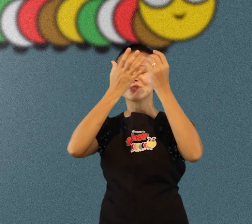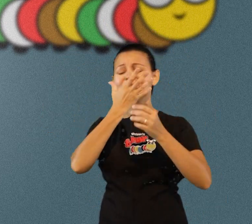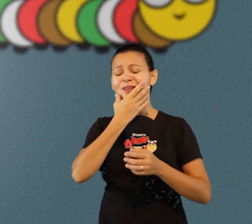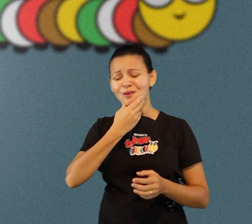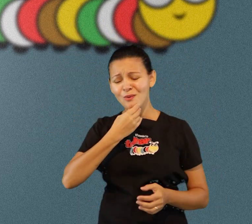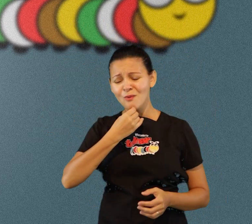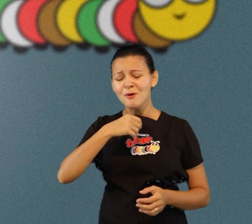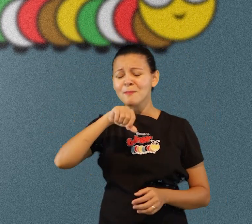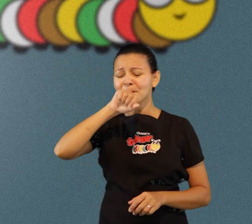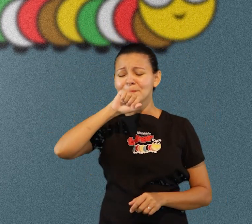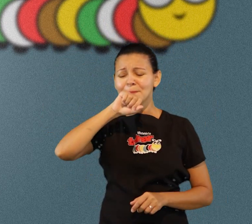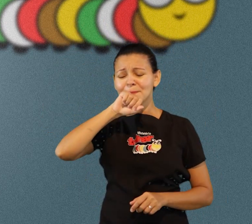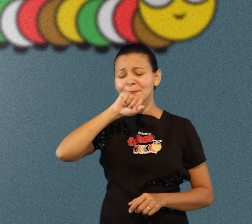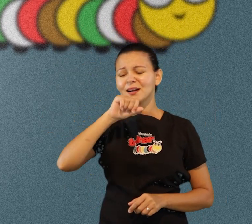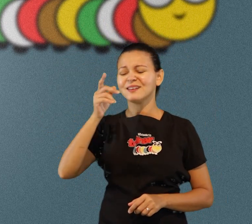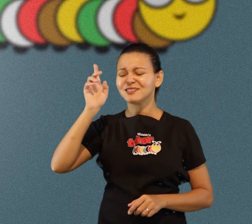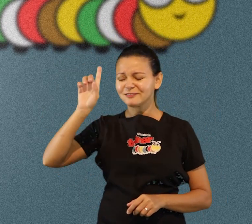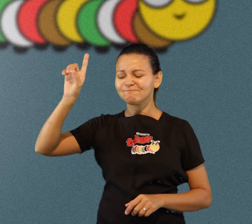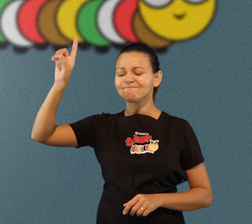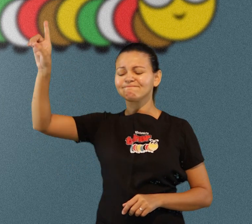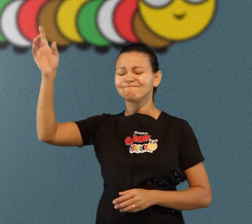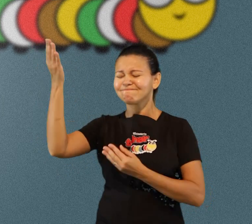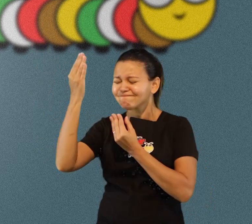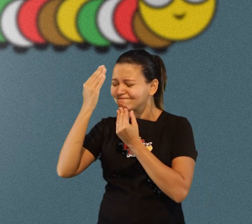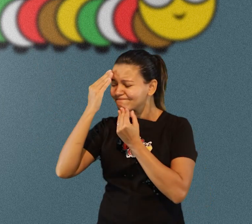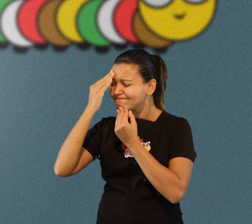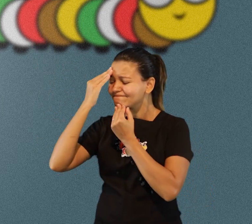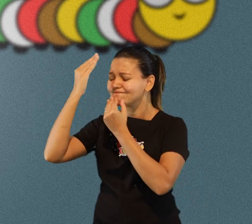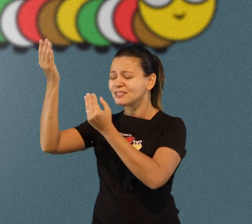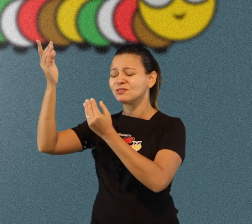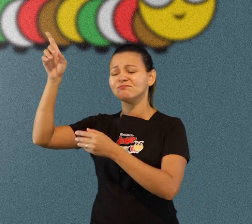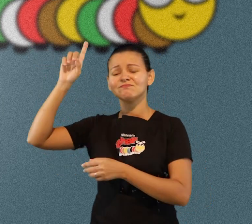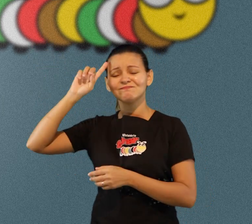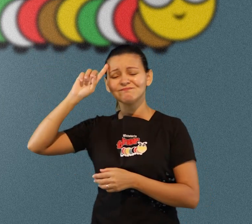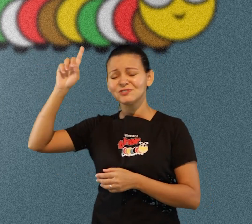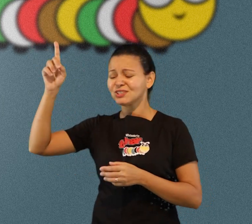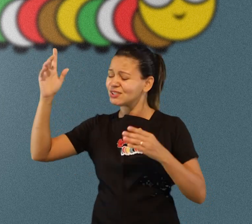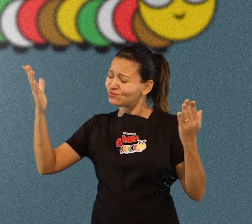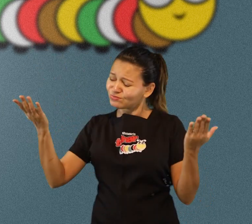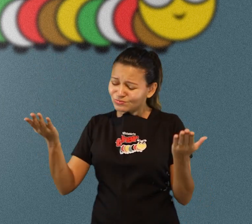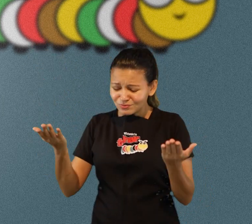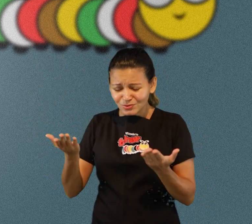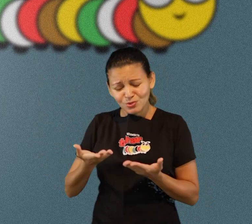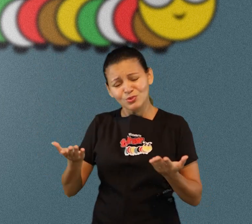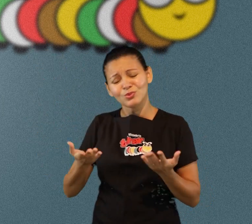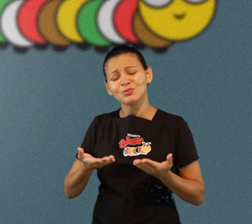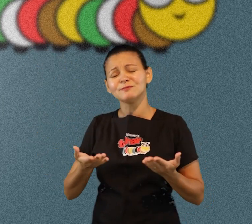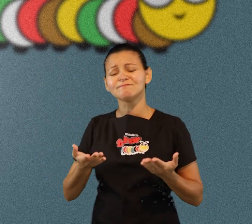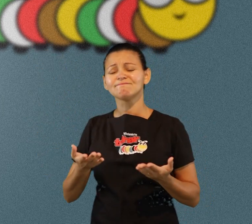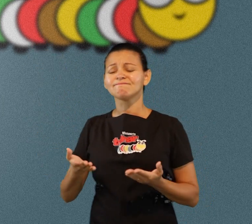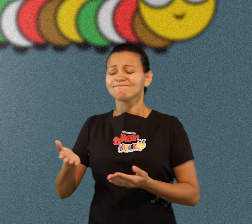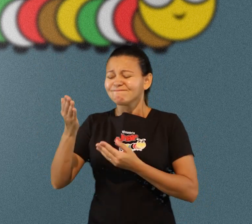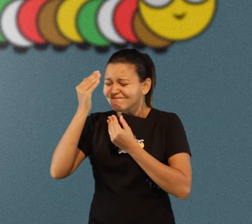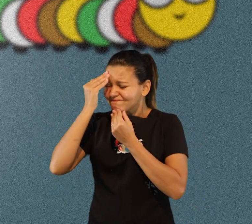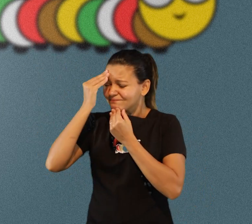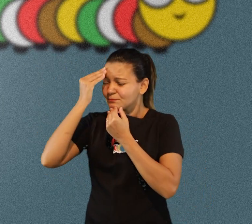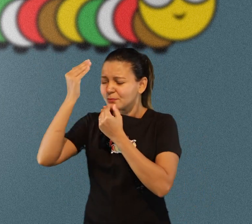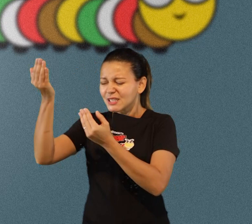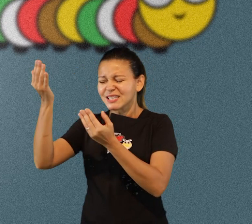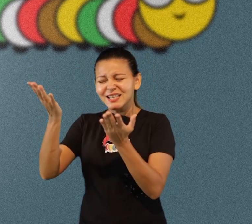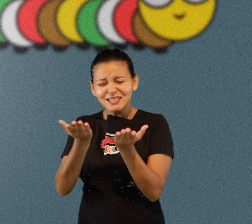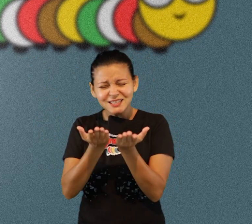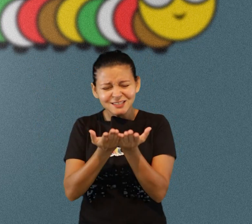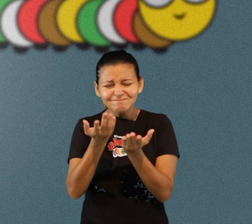que estás nos céus Pai nosso que estás conosco muito obrigado por esse dia